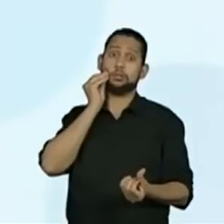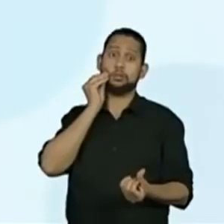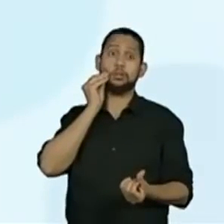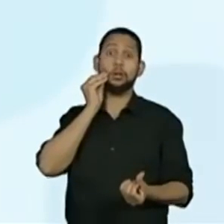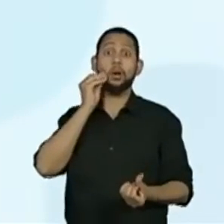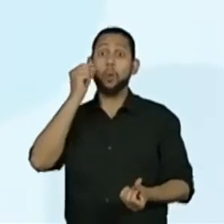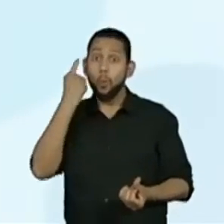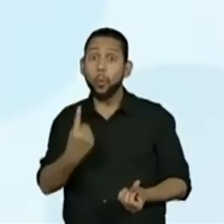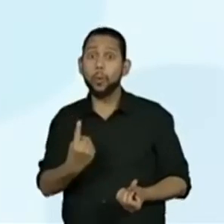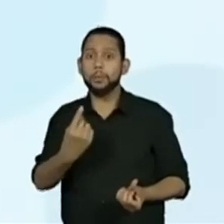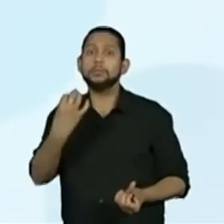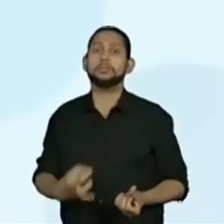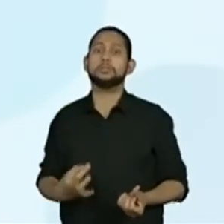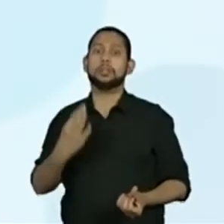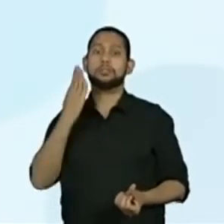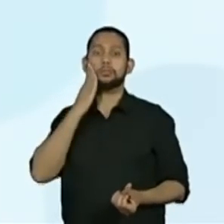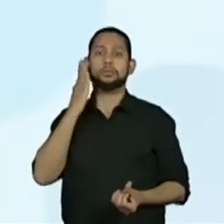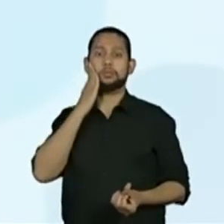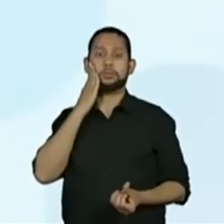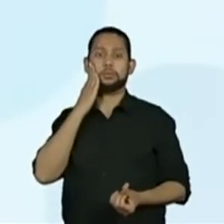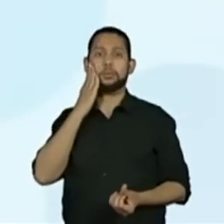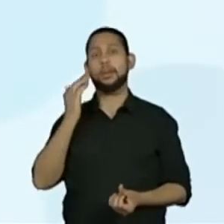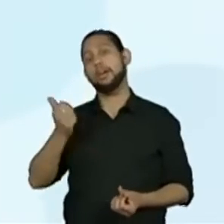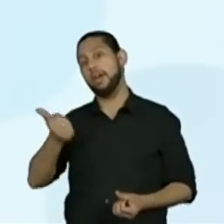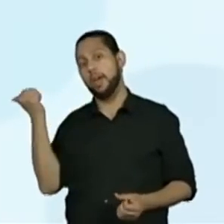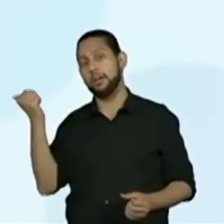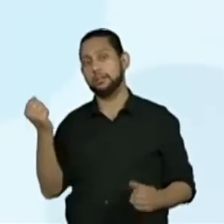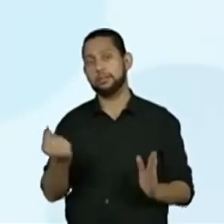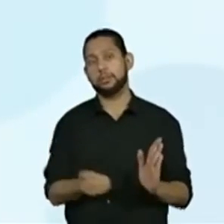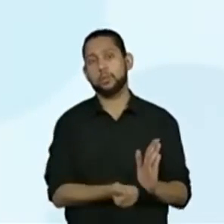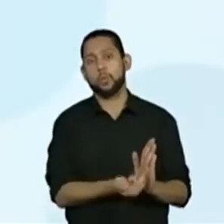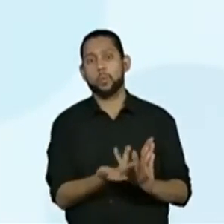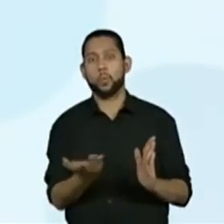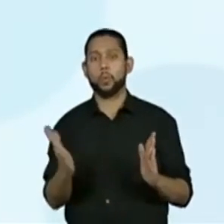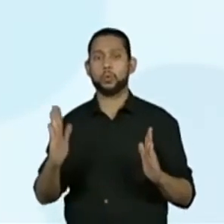A amostral é igual a seis.